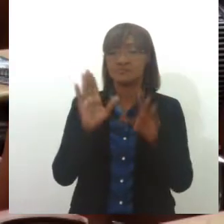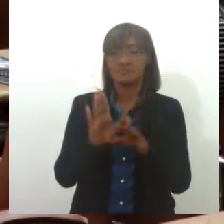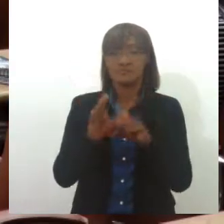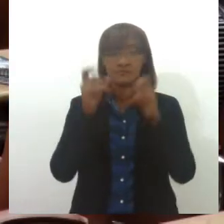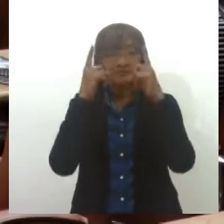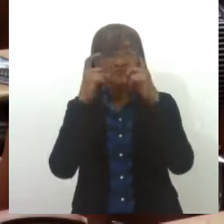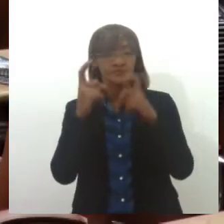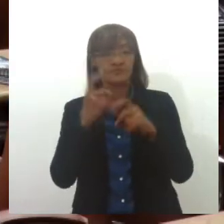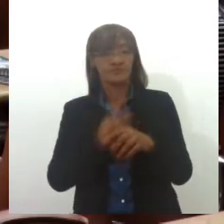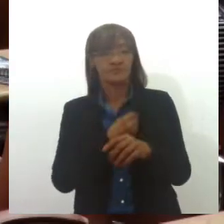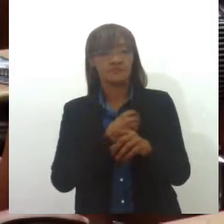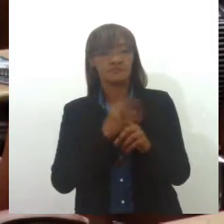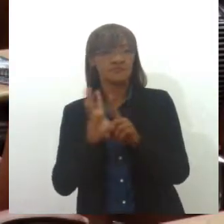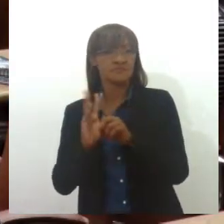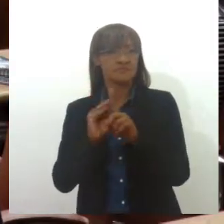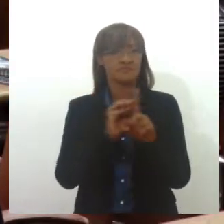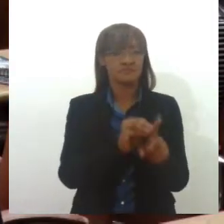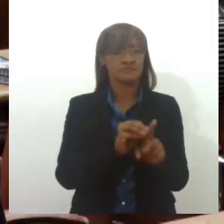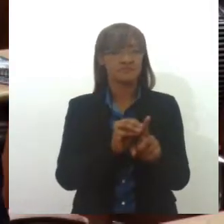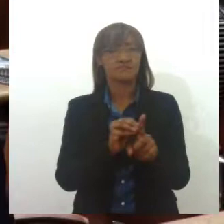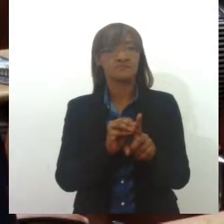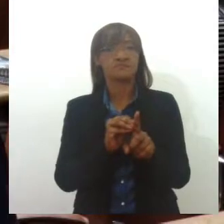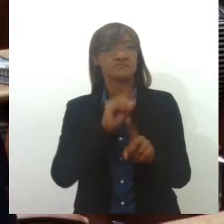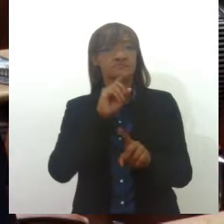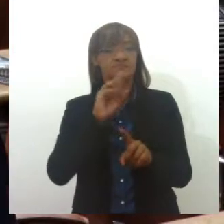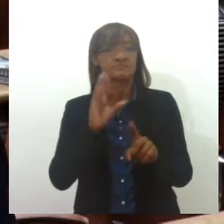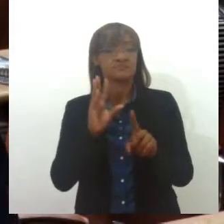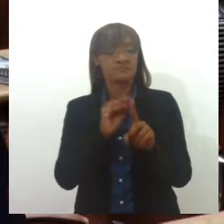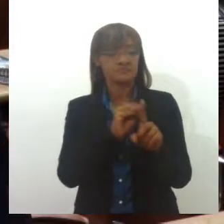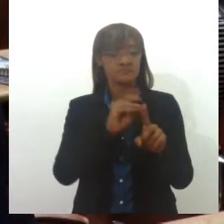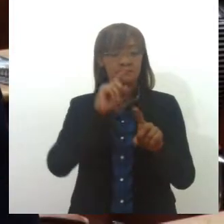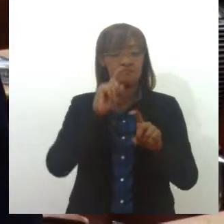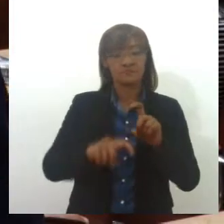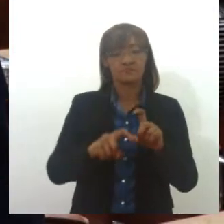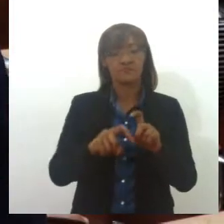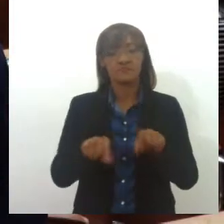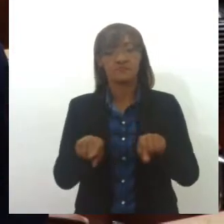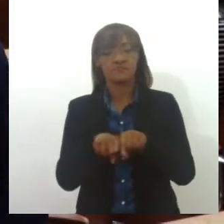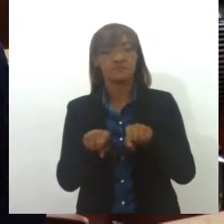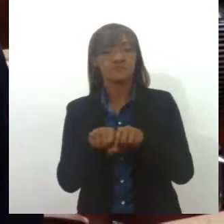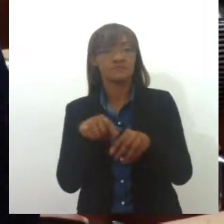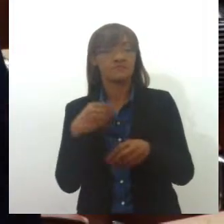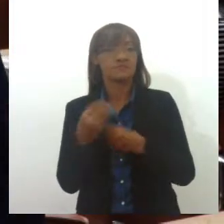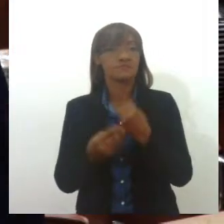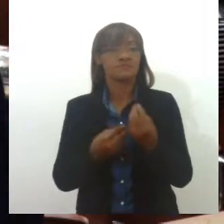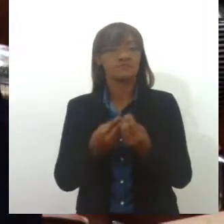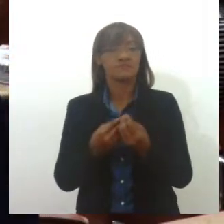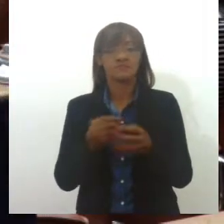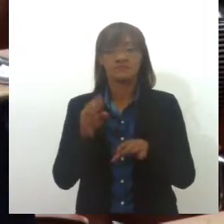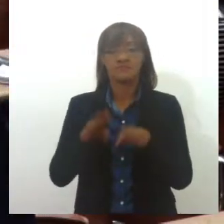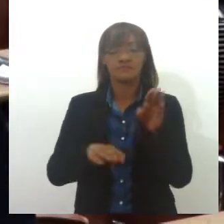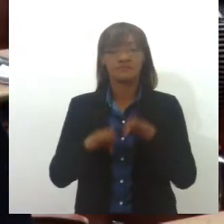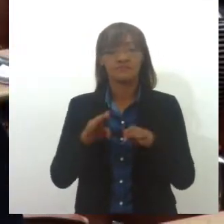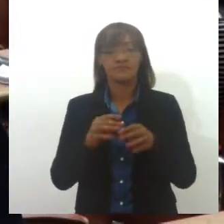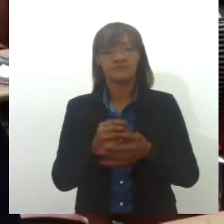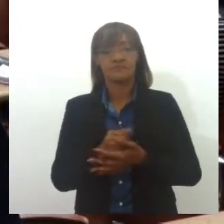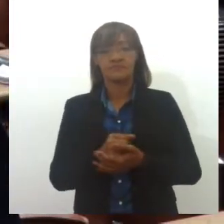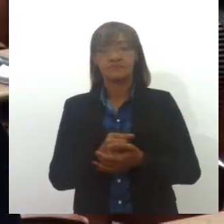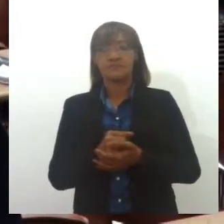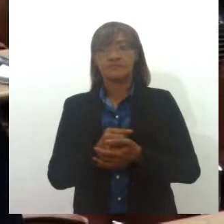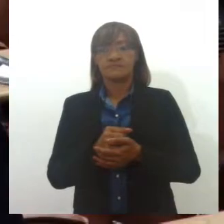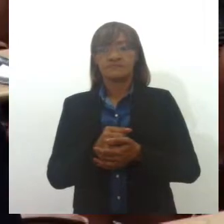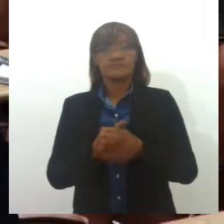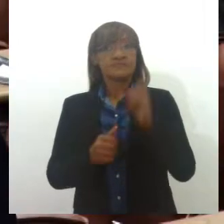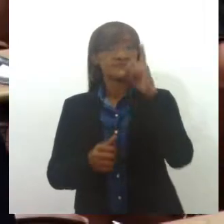ponto de vista do abuso sexual contra a criança e adolescente, mas também se efetiva de formas até às vezes mais duras,